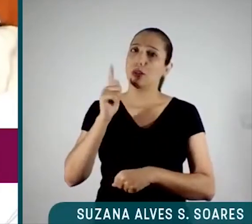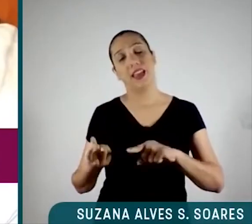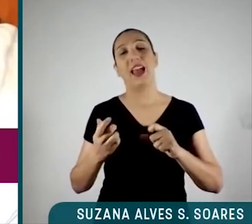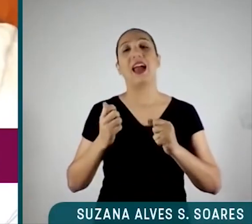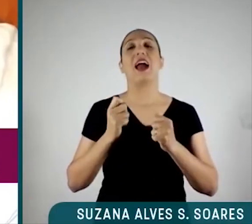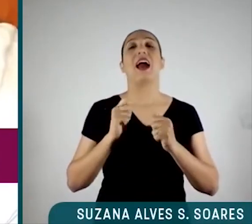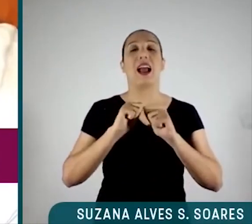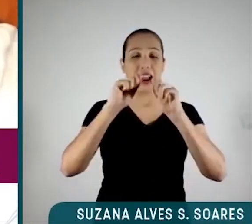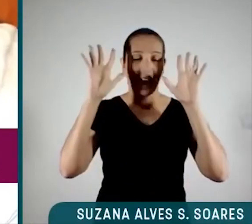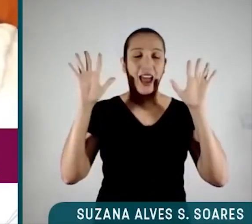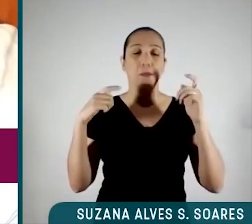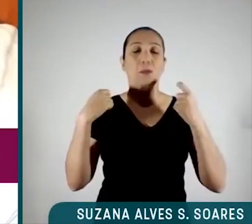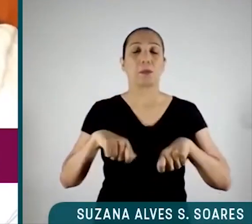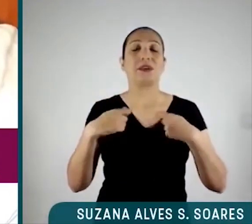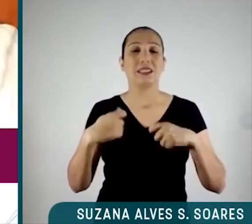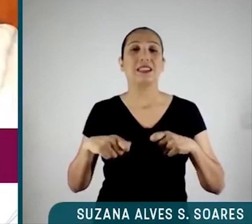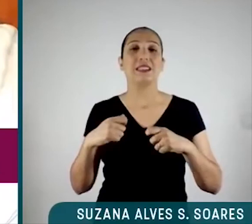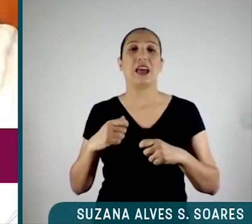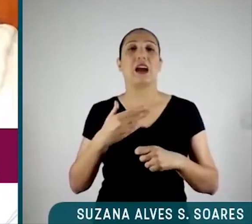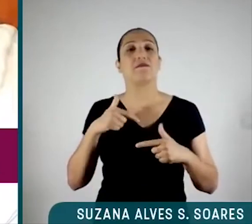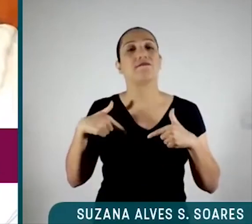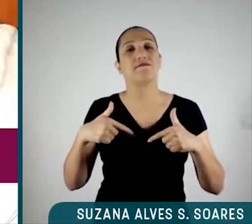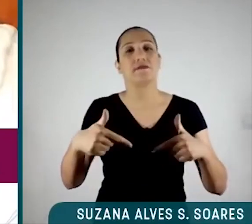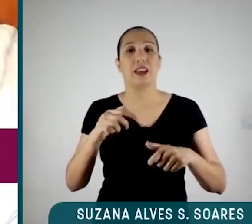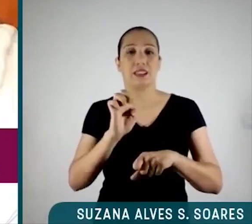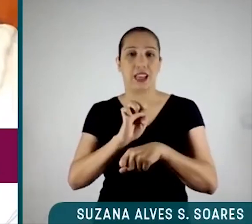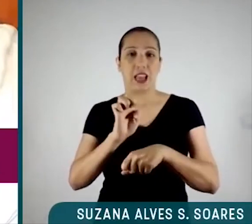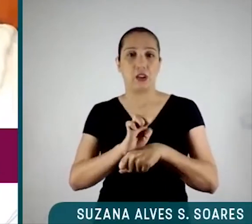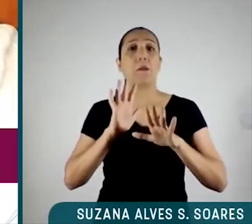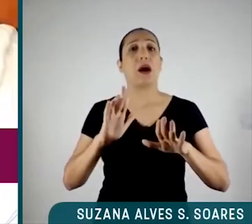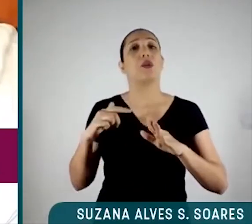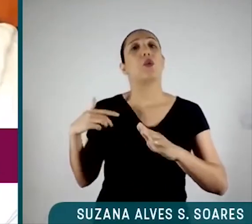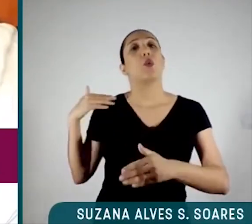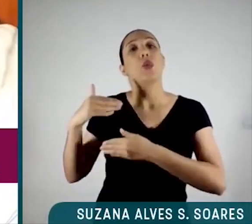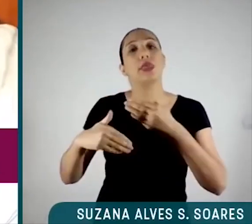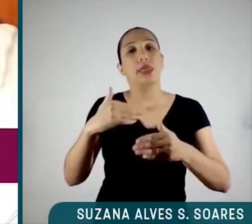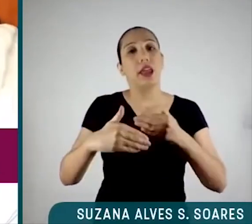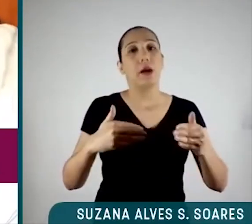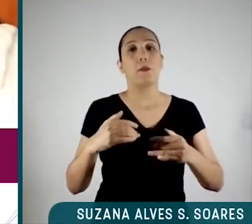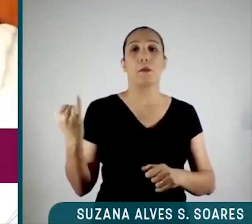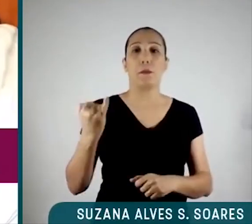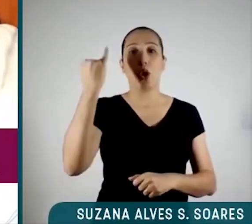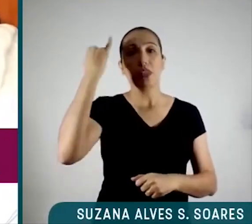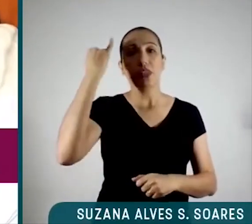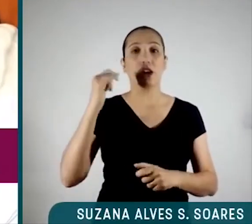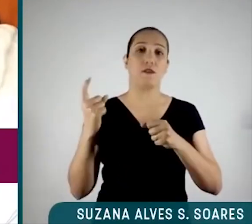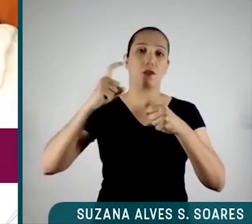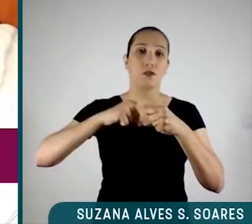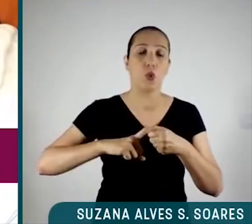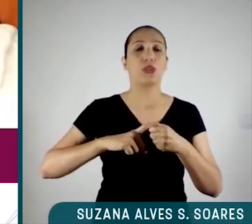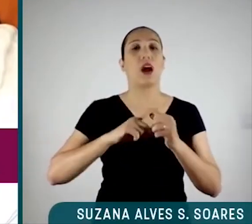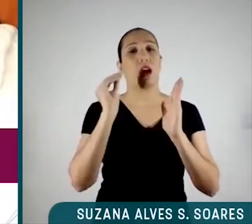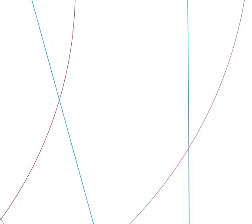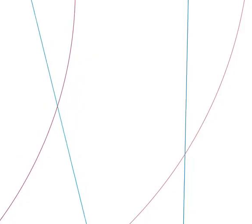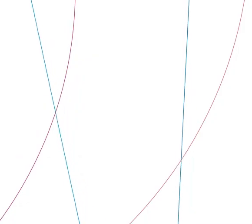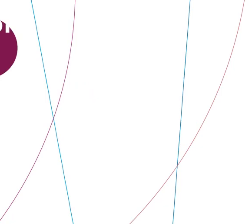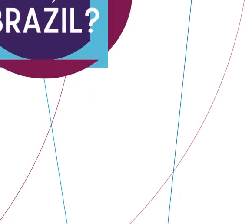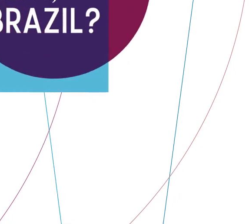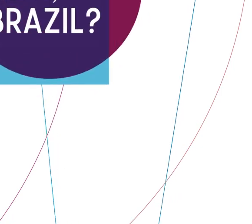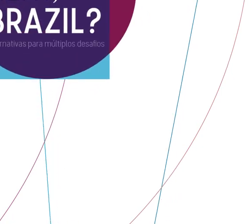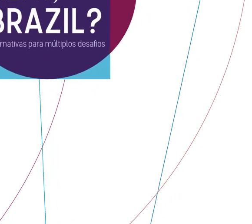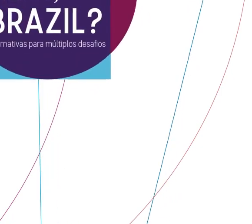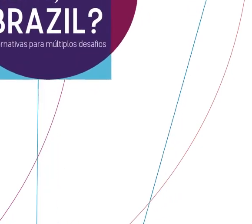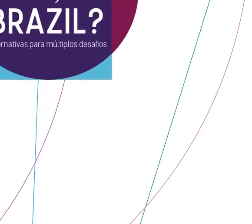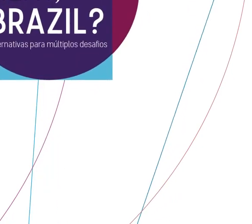crise. Claro que também, ao longo do tempo, é muito importante a gente retomar uma agenda para a arrumação das contas públicas.